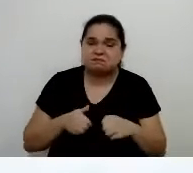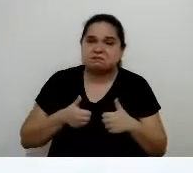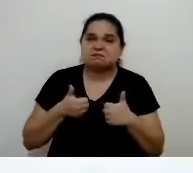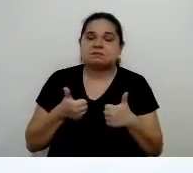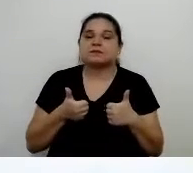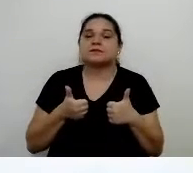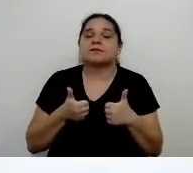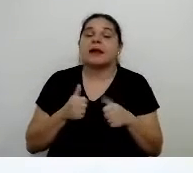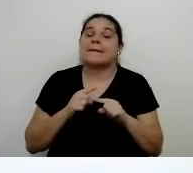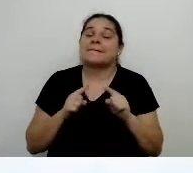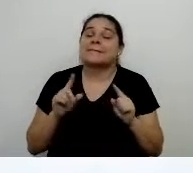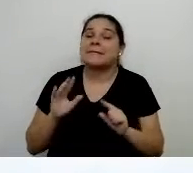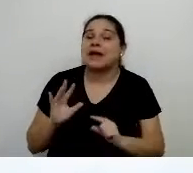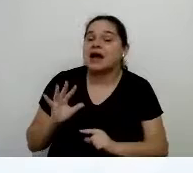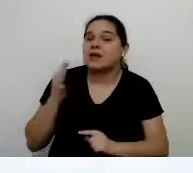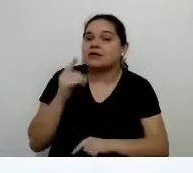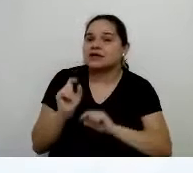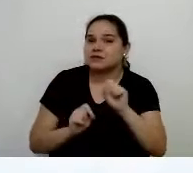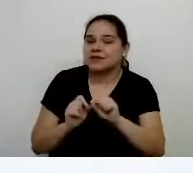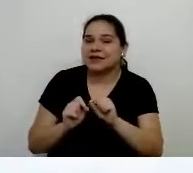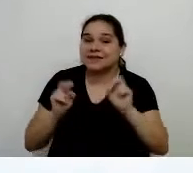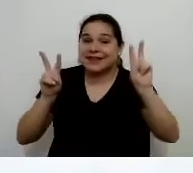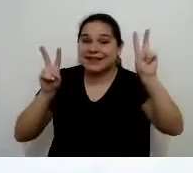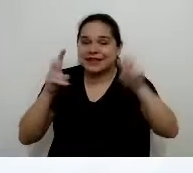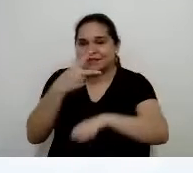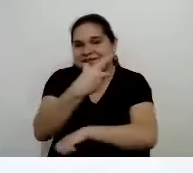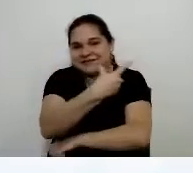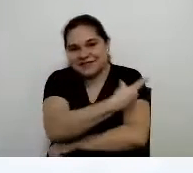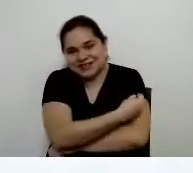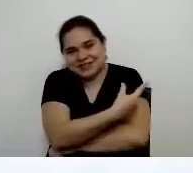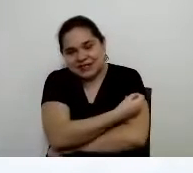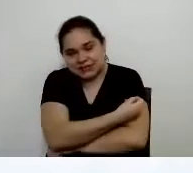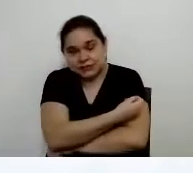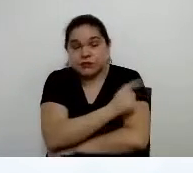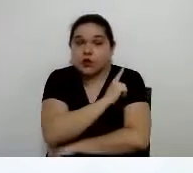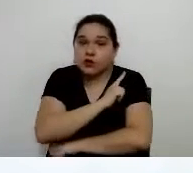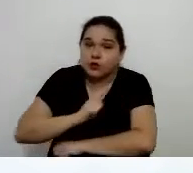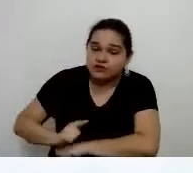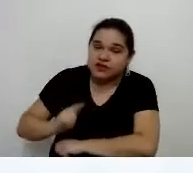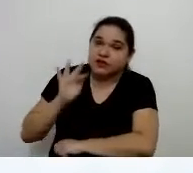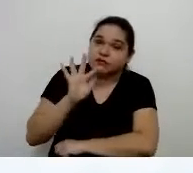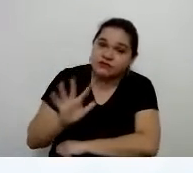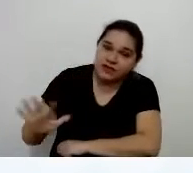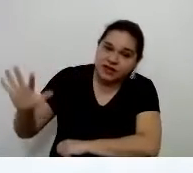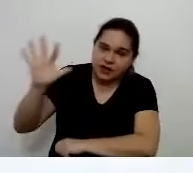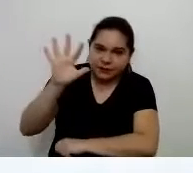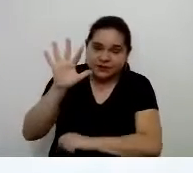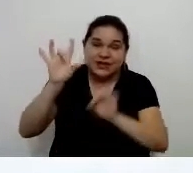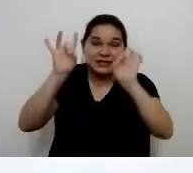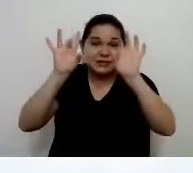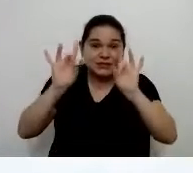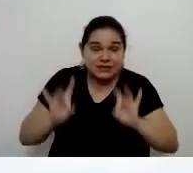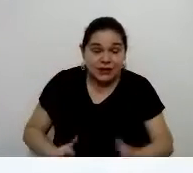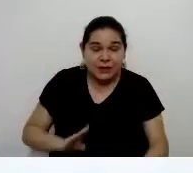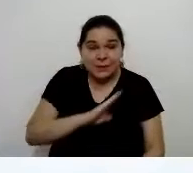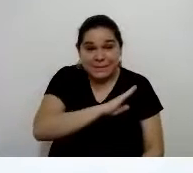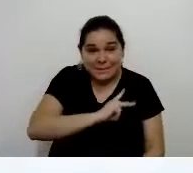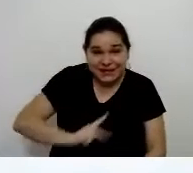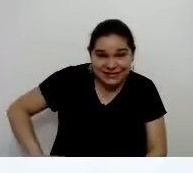a questão da vacinação, apesar do governo federal, em especial o presidente da República,